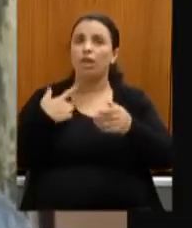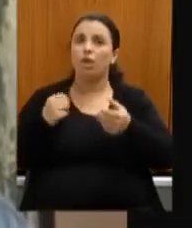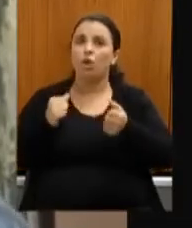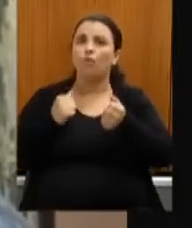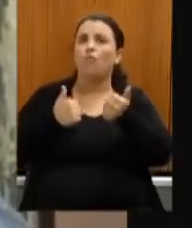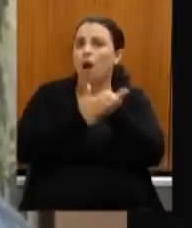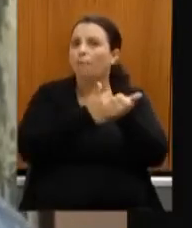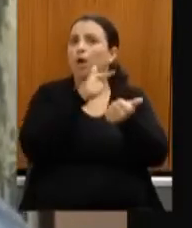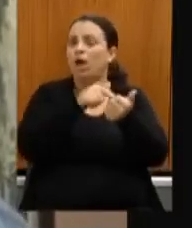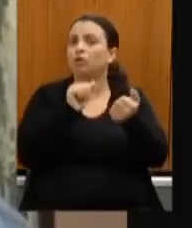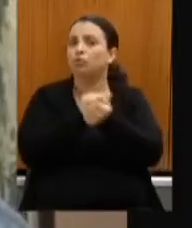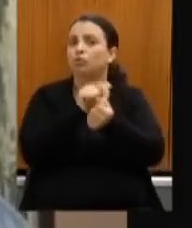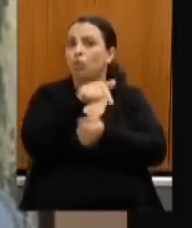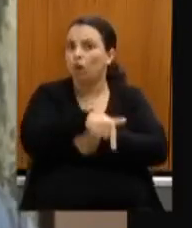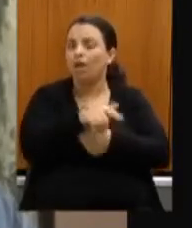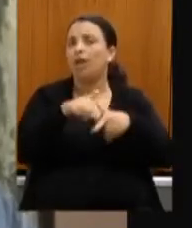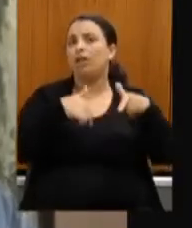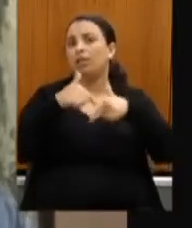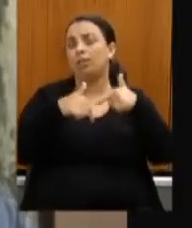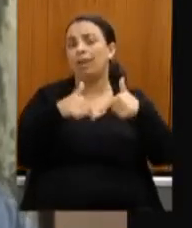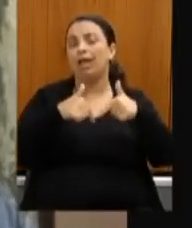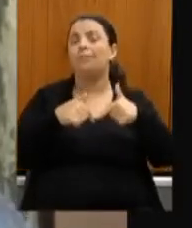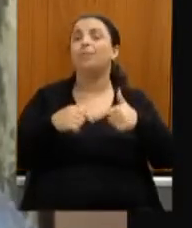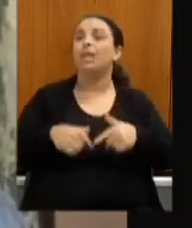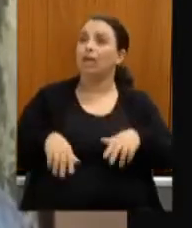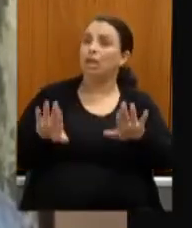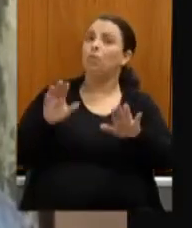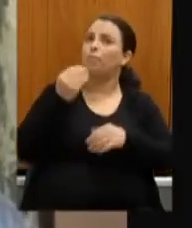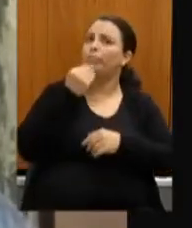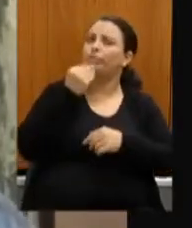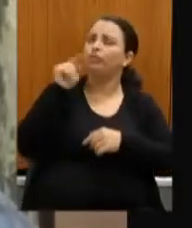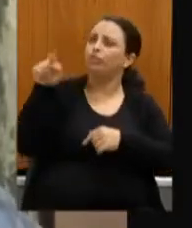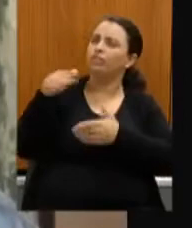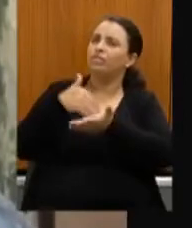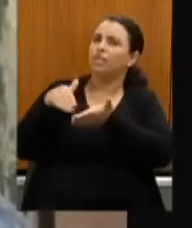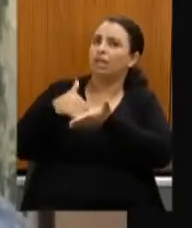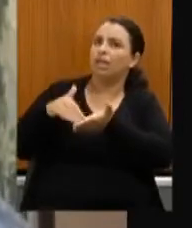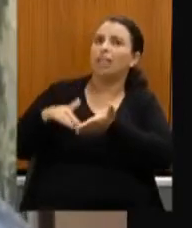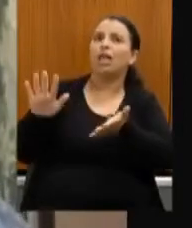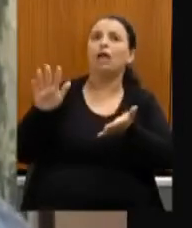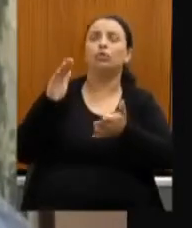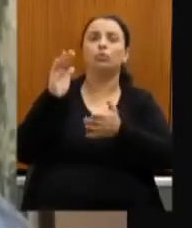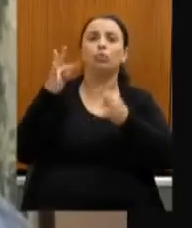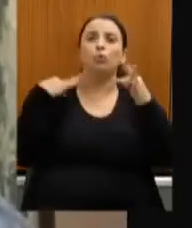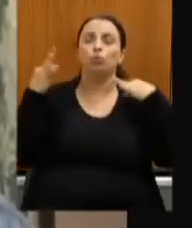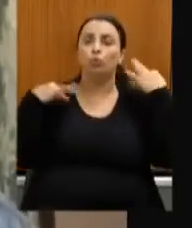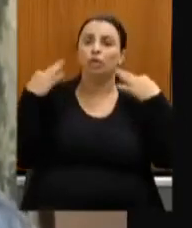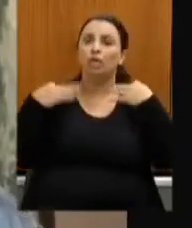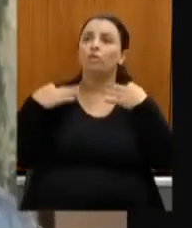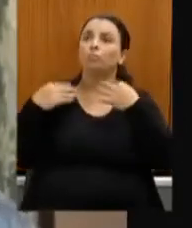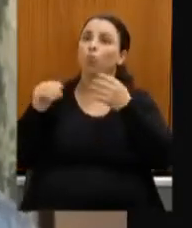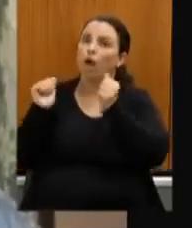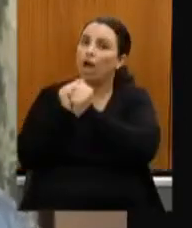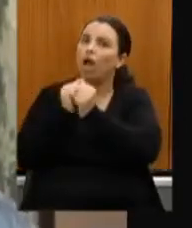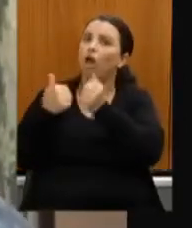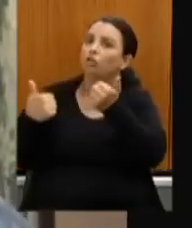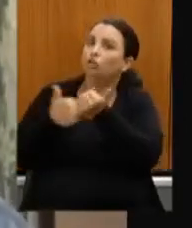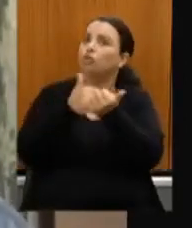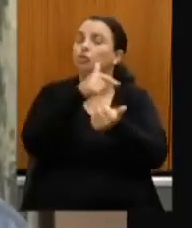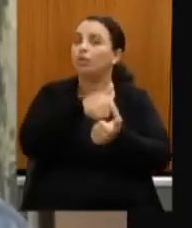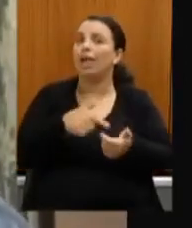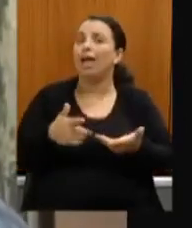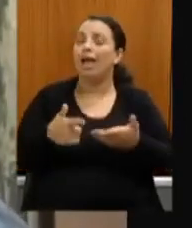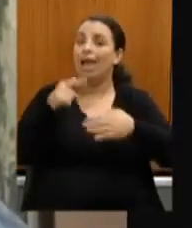senhor como secretário de cultura do turismo o senhor nos ajudasse nesse pleito ela tem que ser duplicada